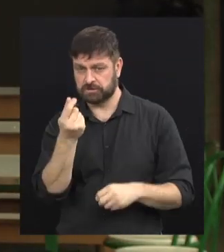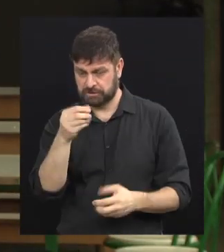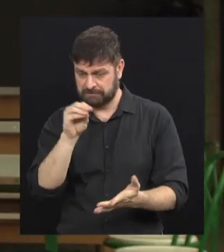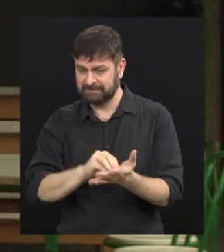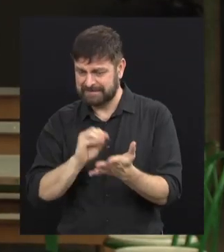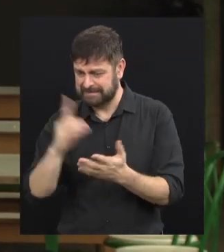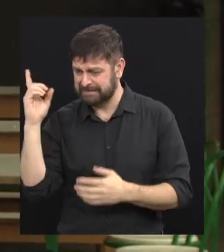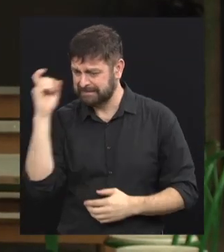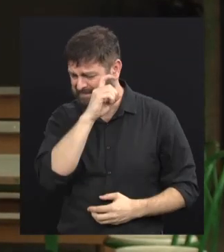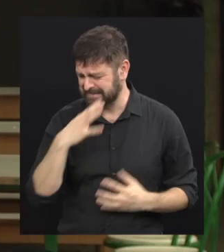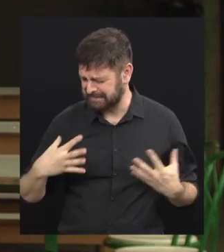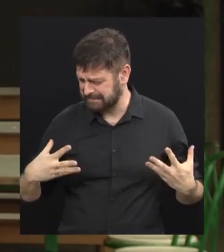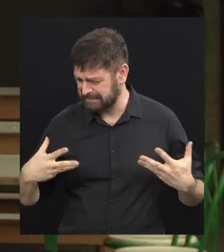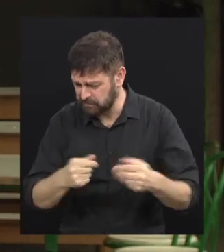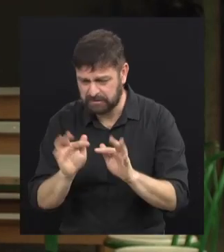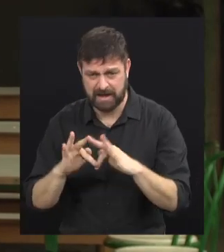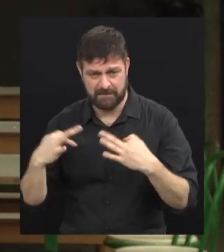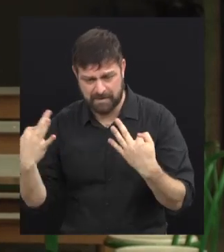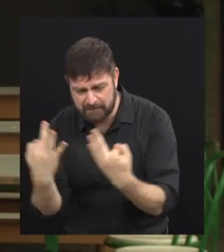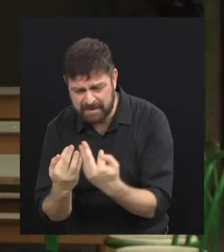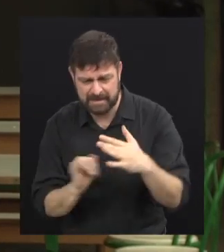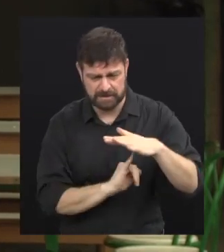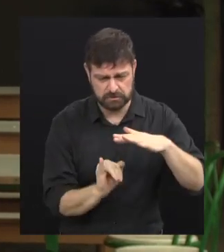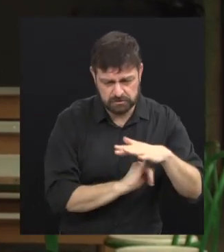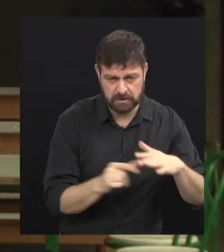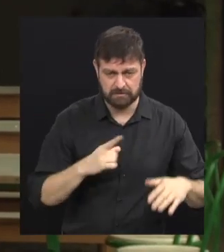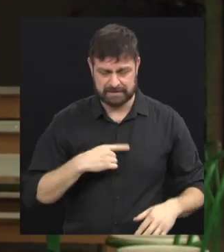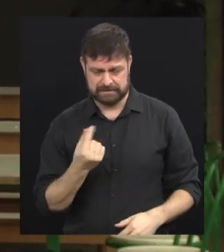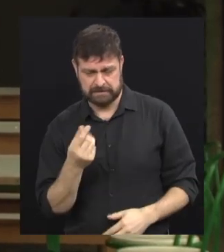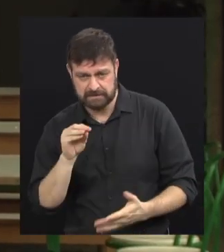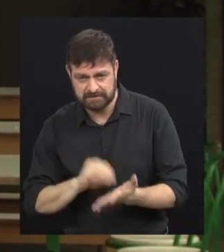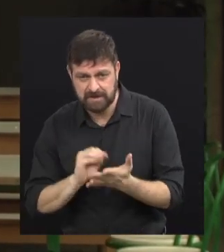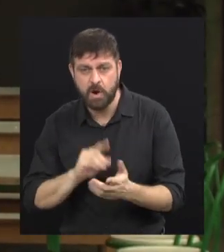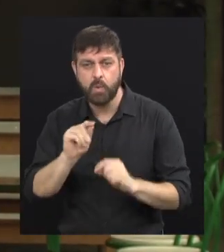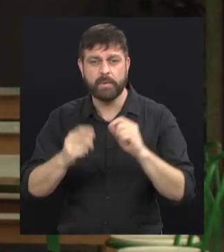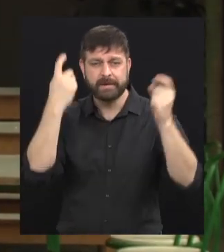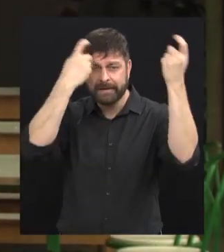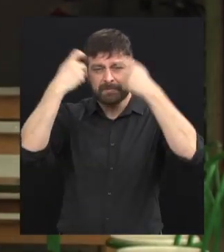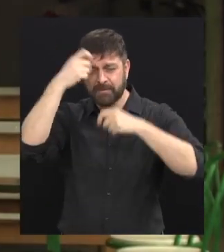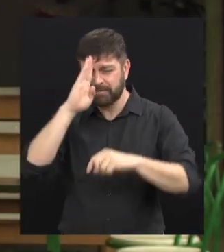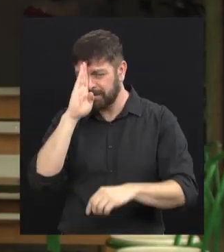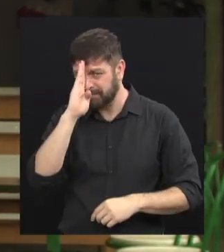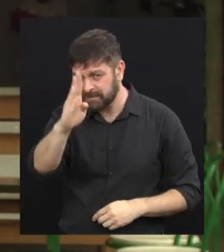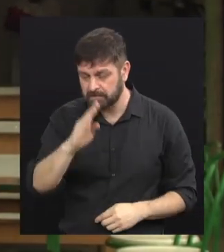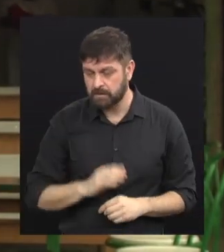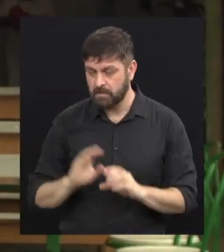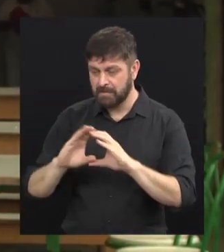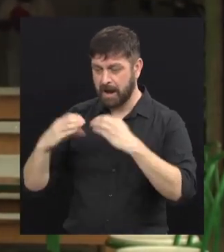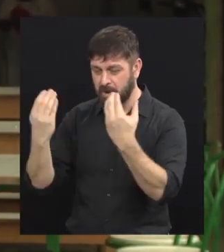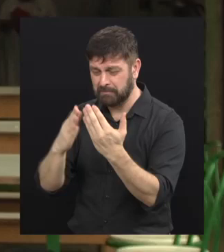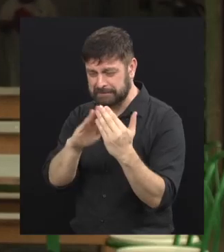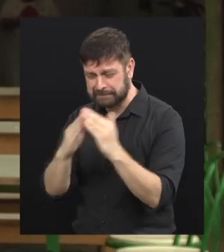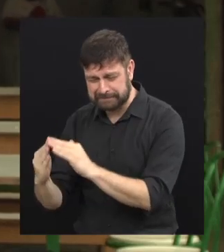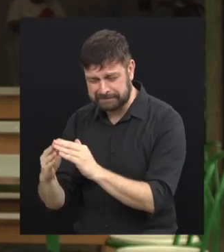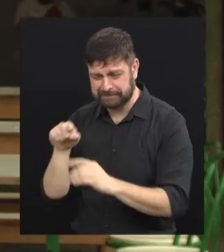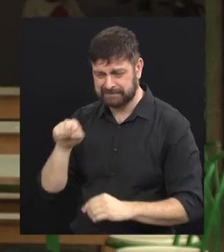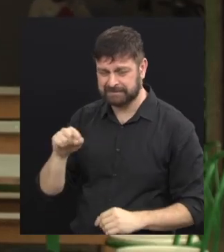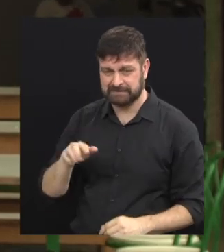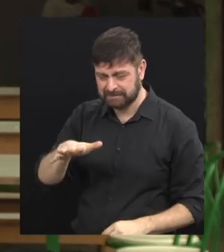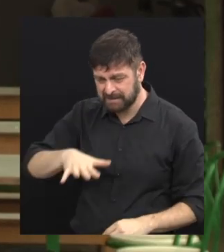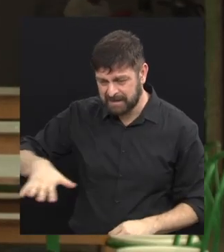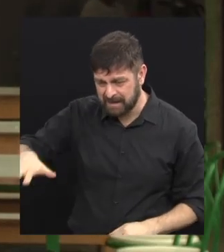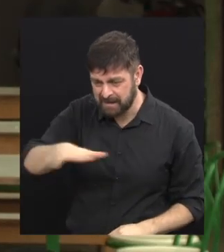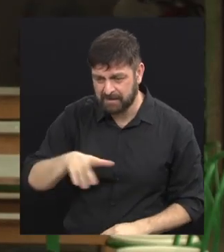para todo mundo, para as famílias e para as entidades. Mas o que mais preocupa vocês quando a gente fala de uma comunidade e numa região de